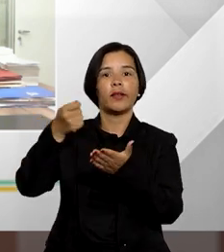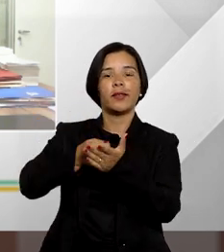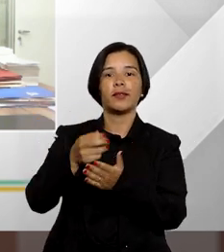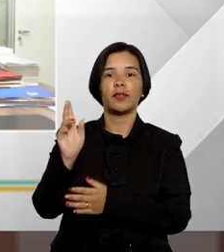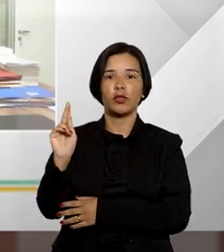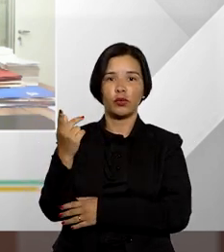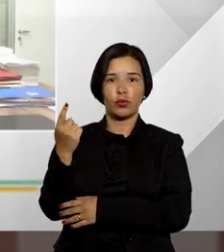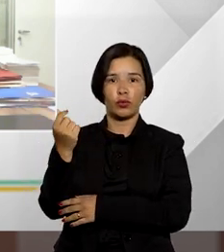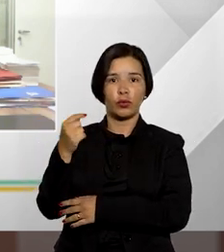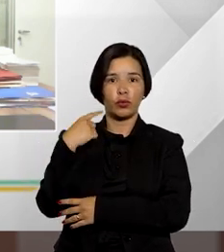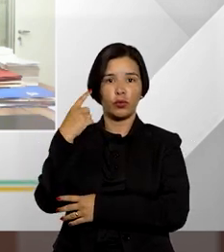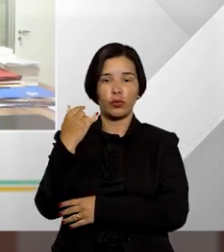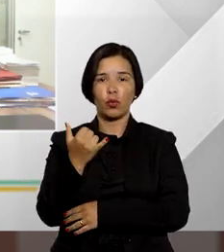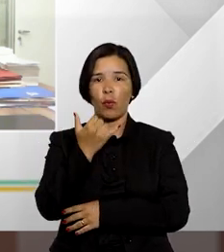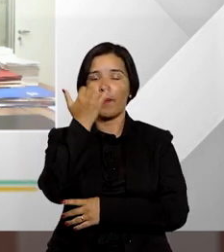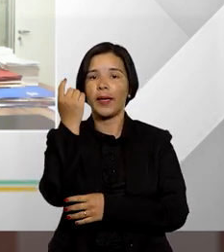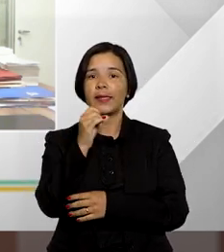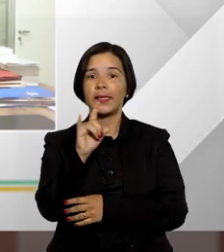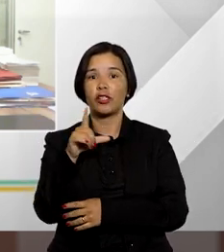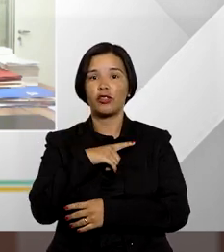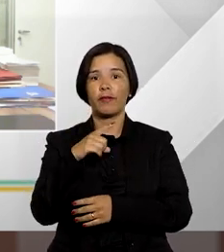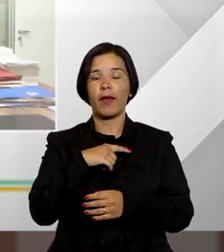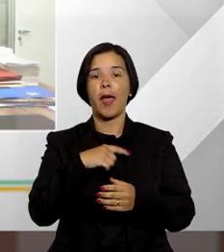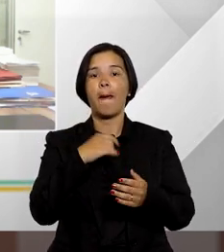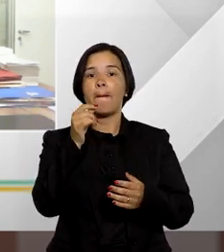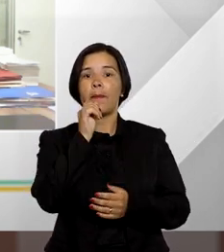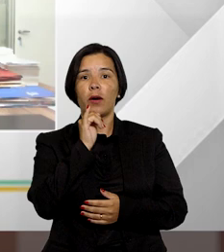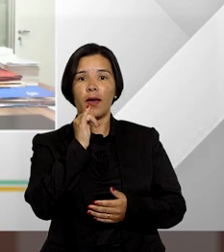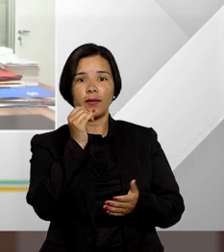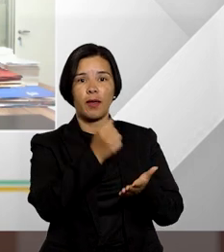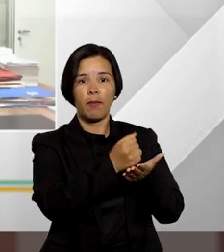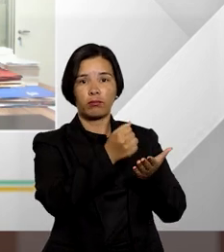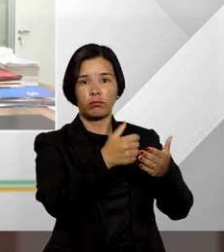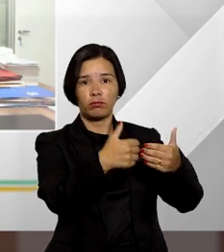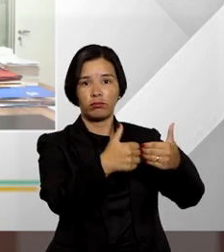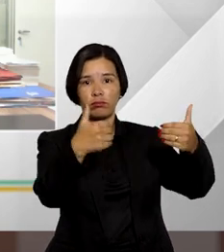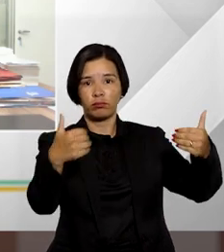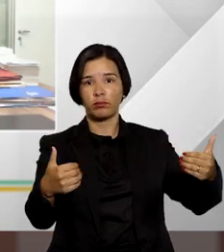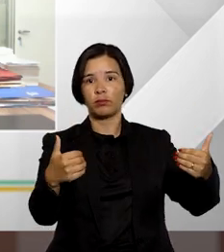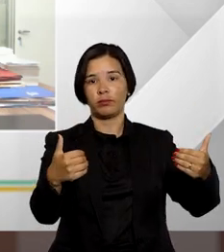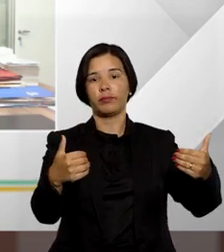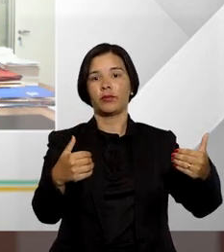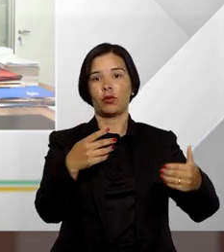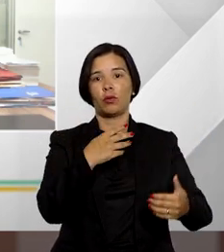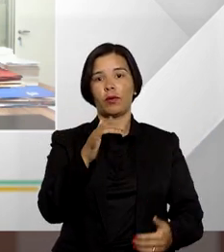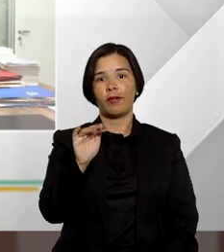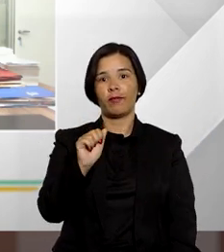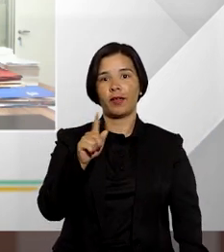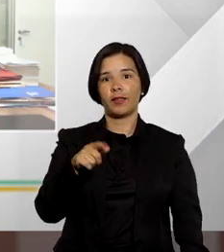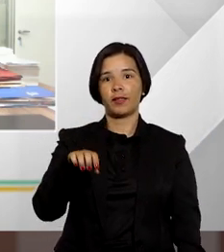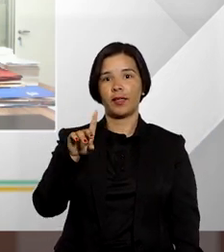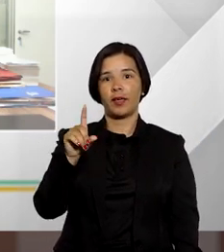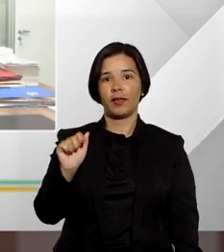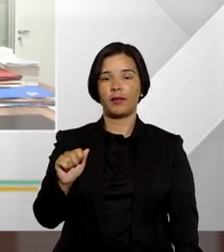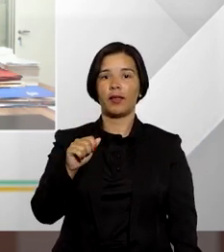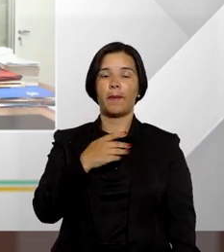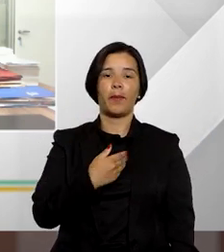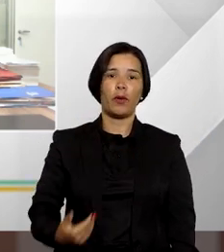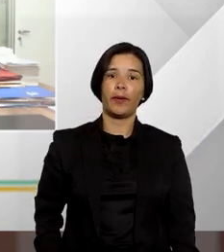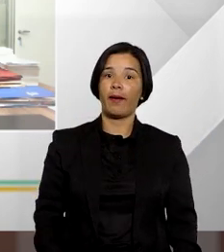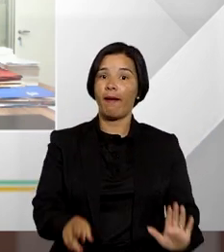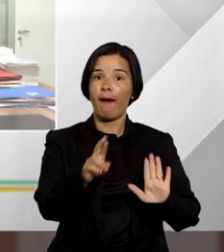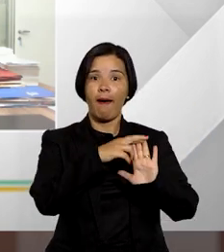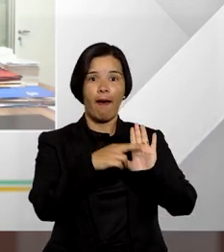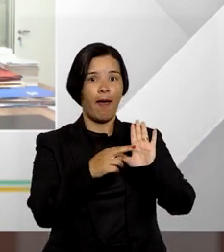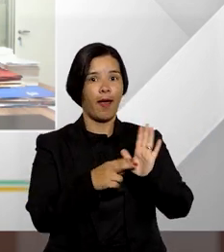de sucumbência se houver lites consórcio de sociedade de economia mista com alguma das fazendas públicas a